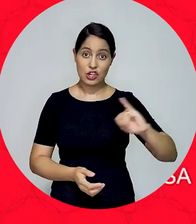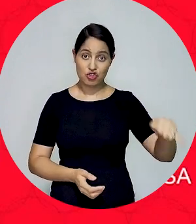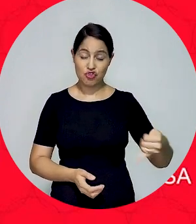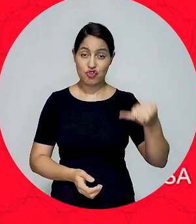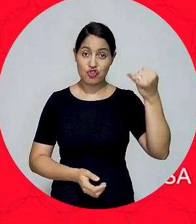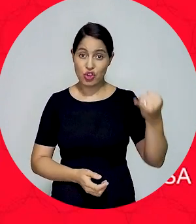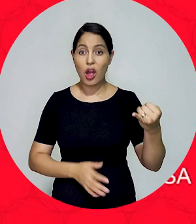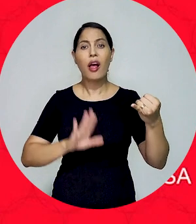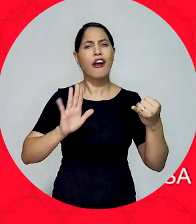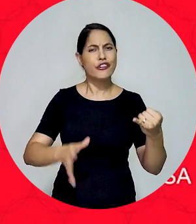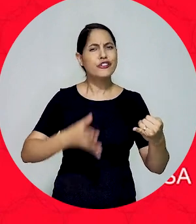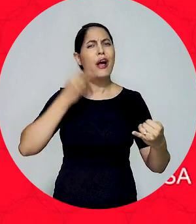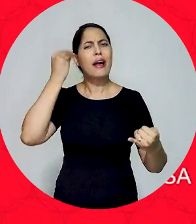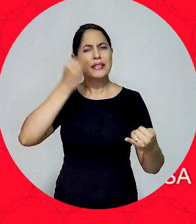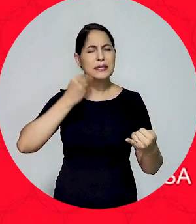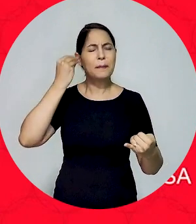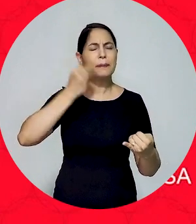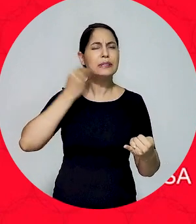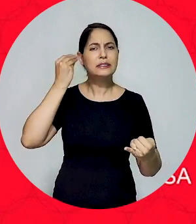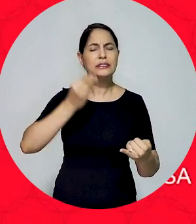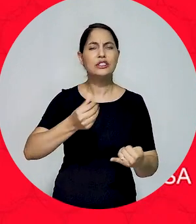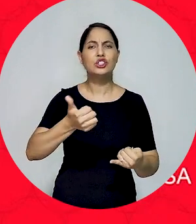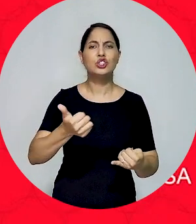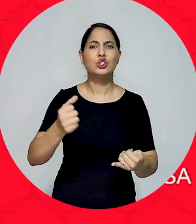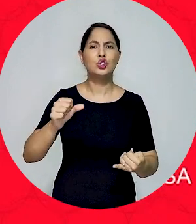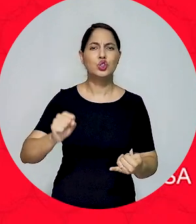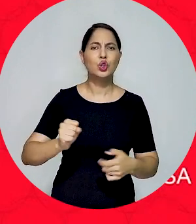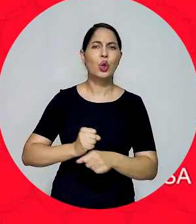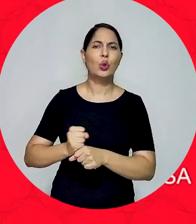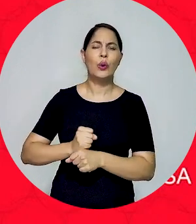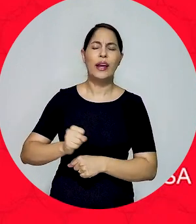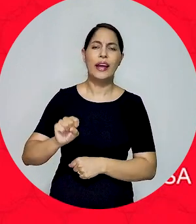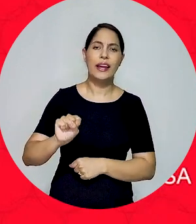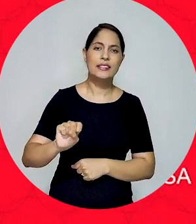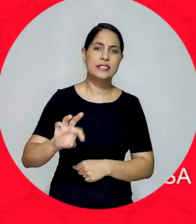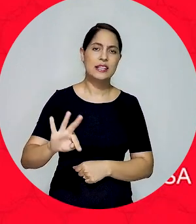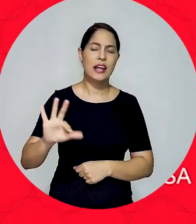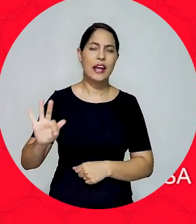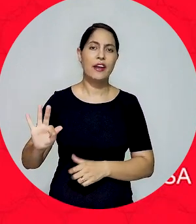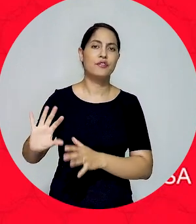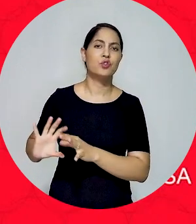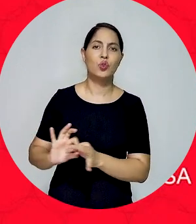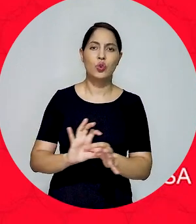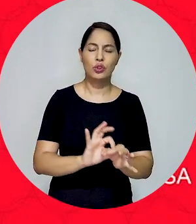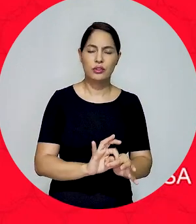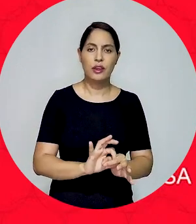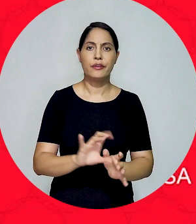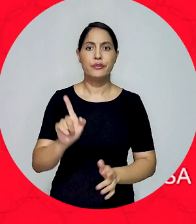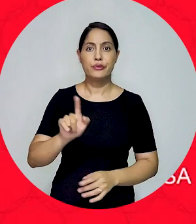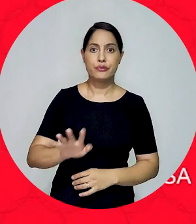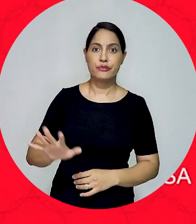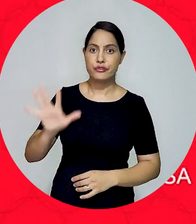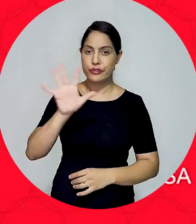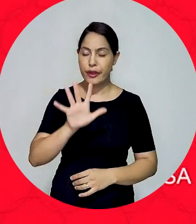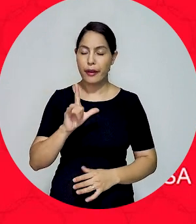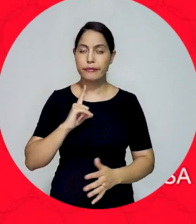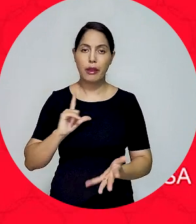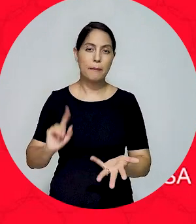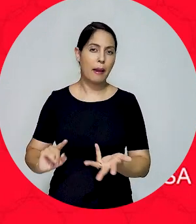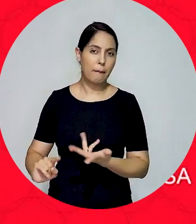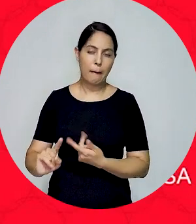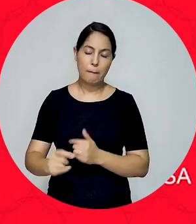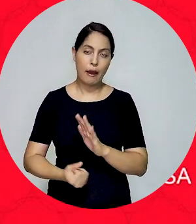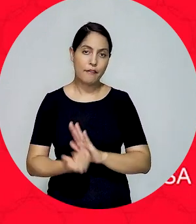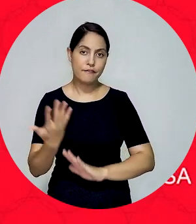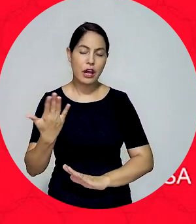STJ pode se espelhar na experiência de 18 anos do STF a respeito da repercussão geral, pelo